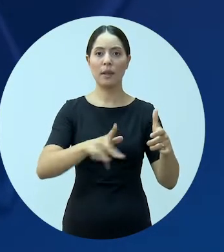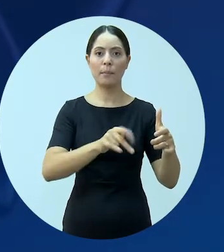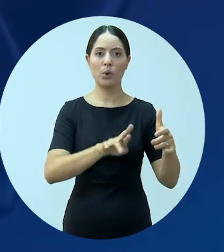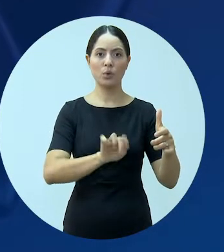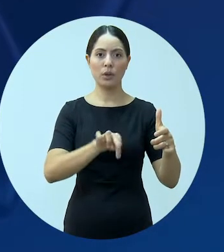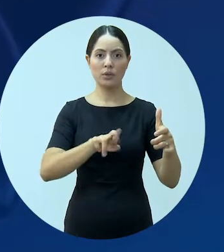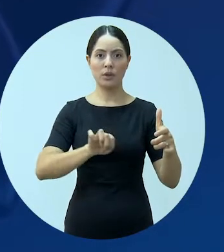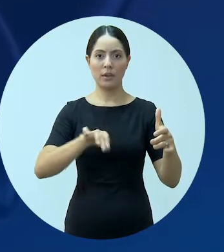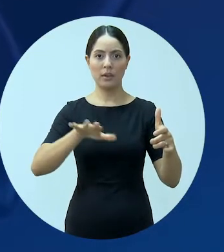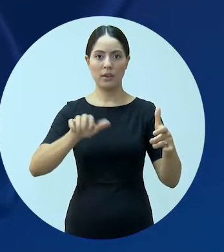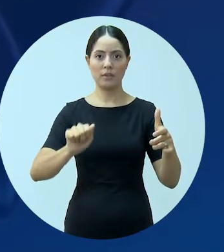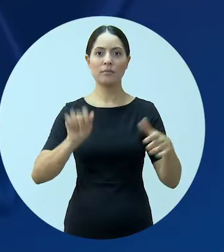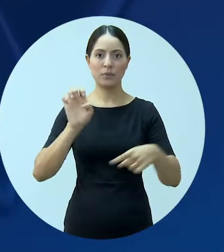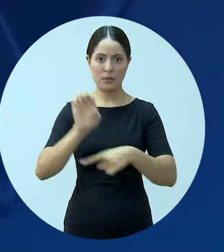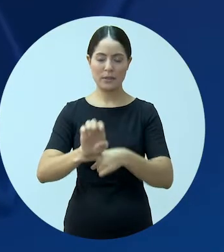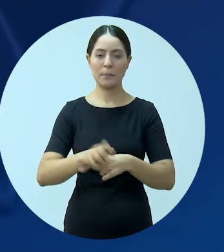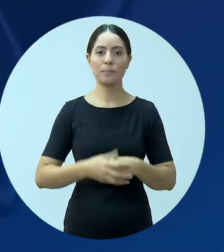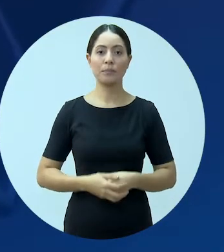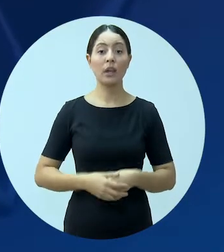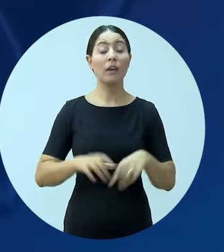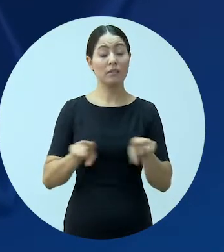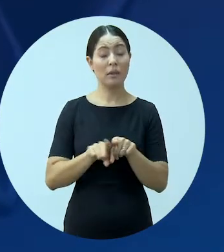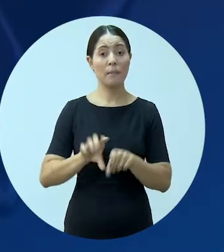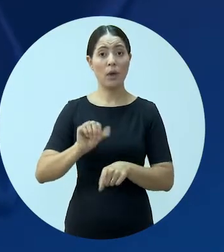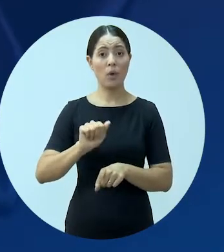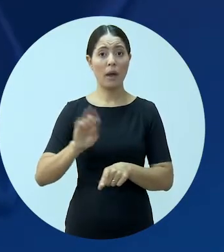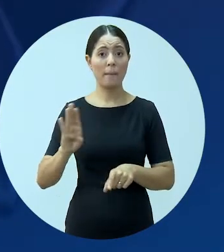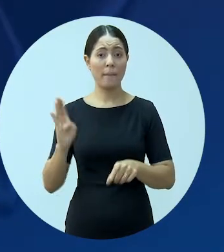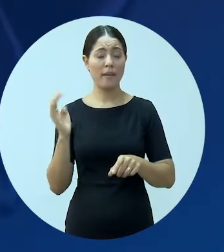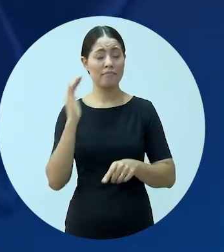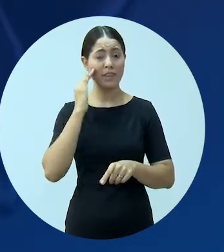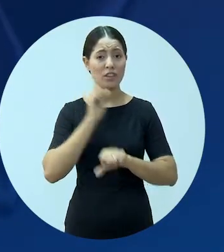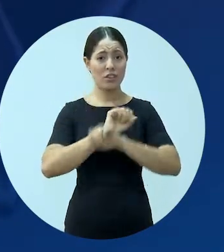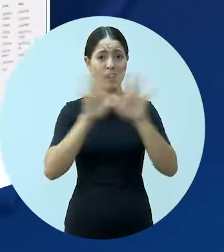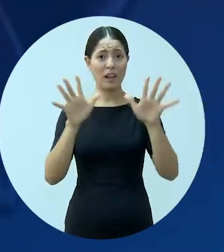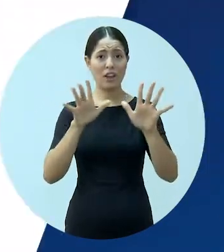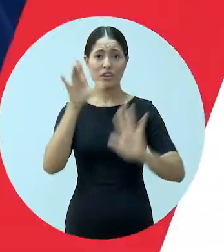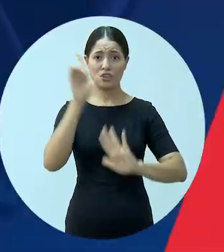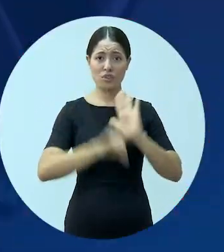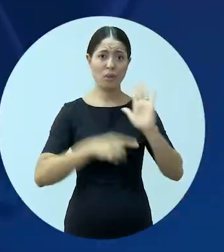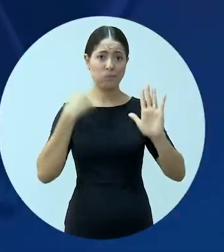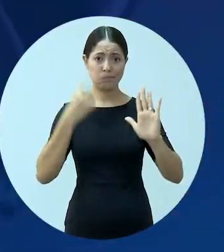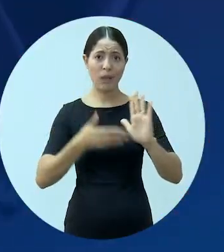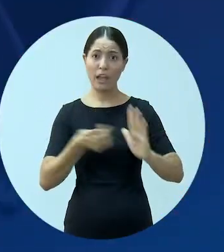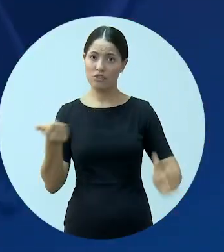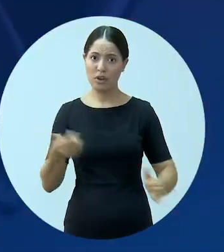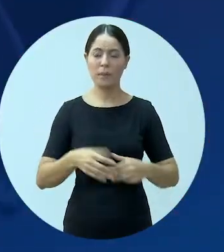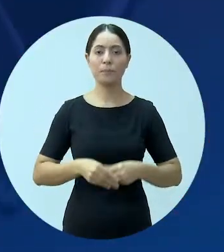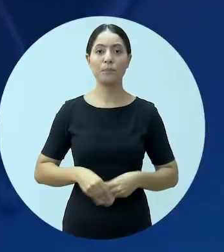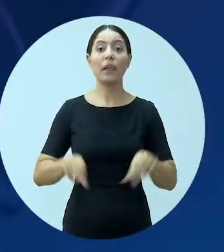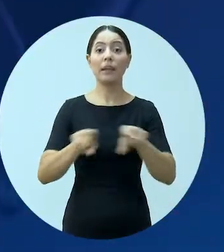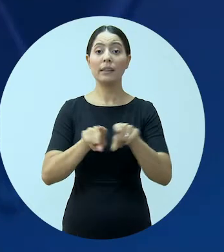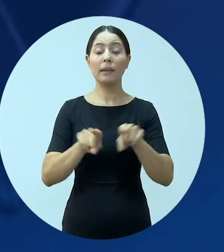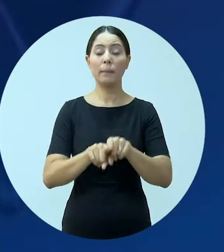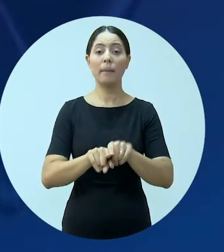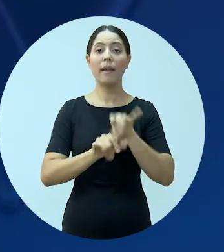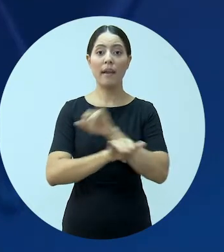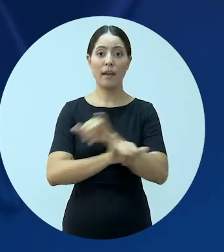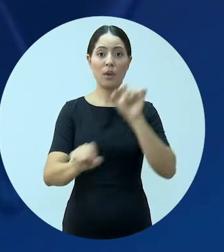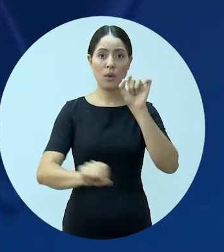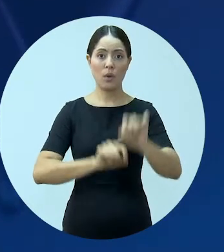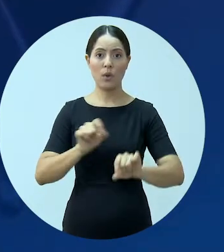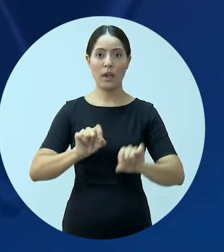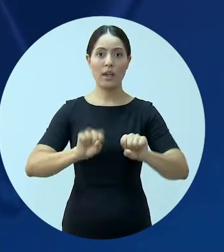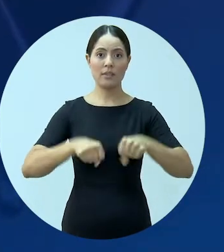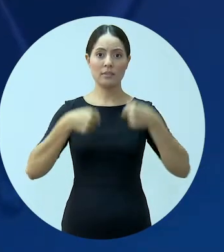Estado. Para a OAB, a medida viola as prerrogativas da advocacia. O presidente da Comissão Especial de